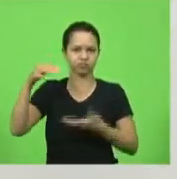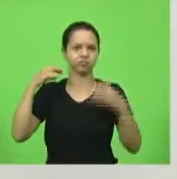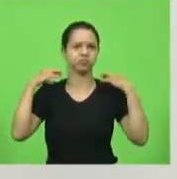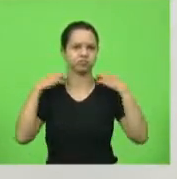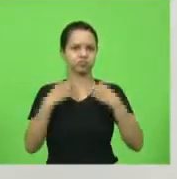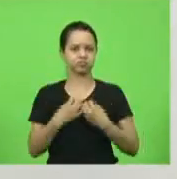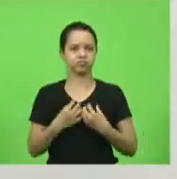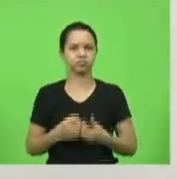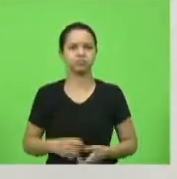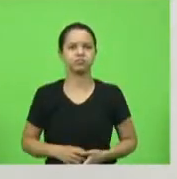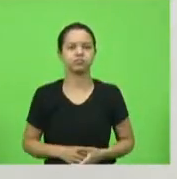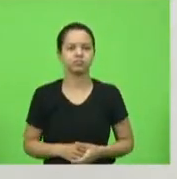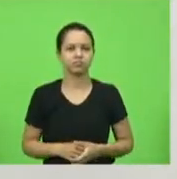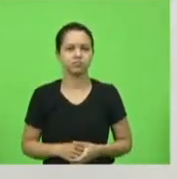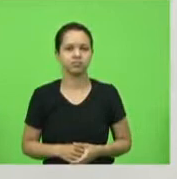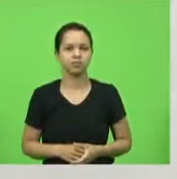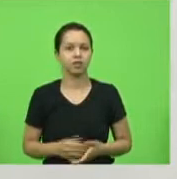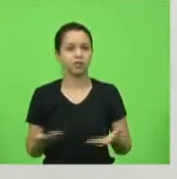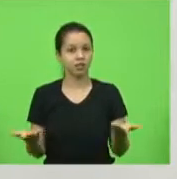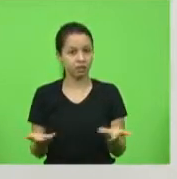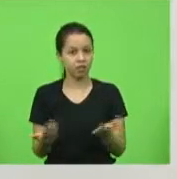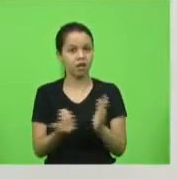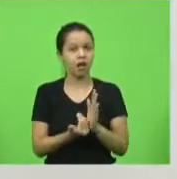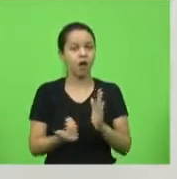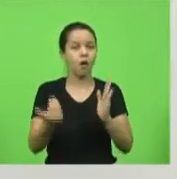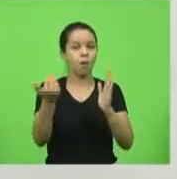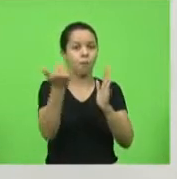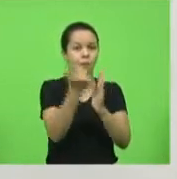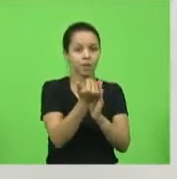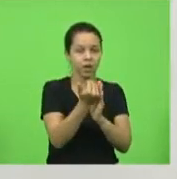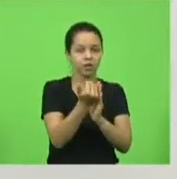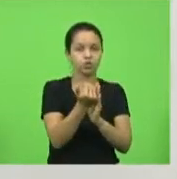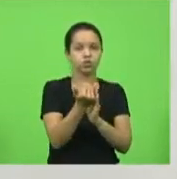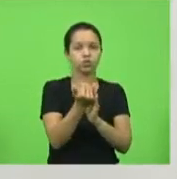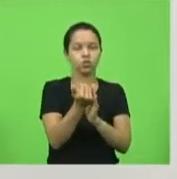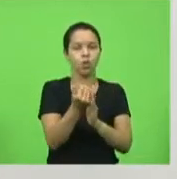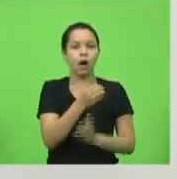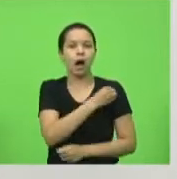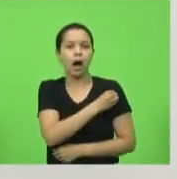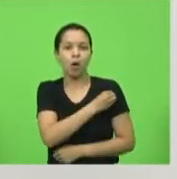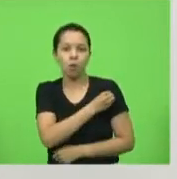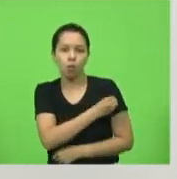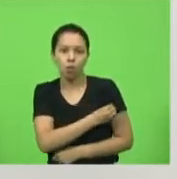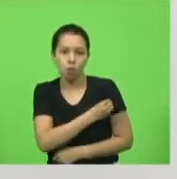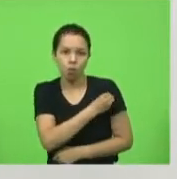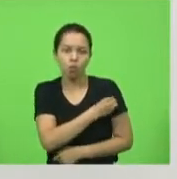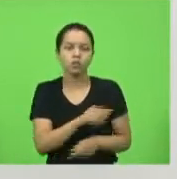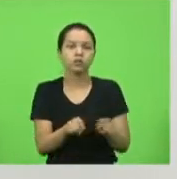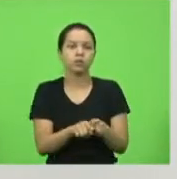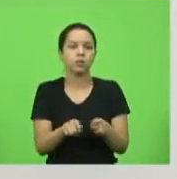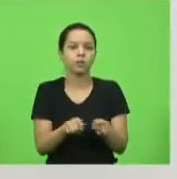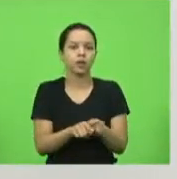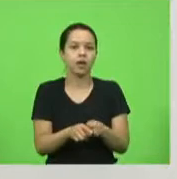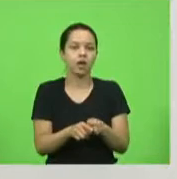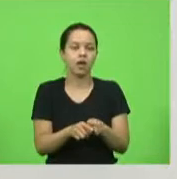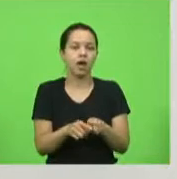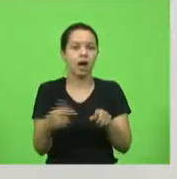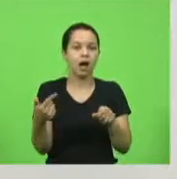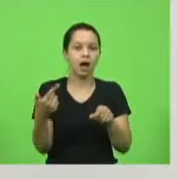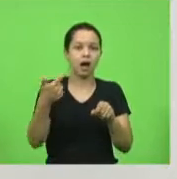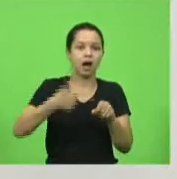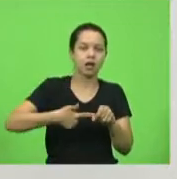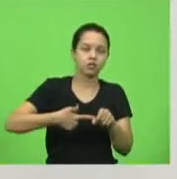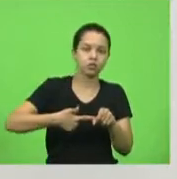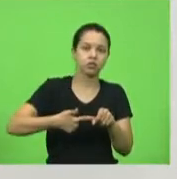Junto a isso, o aumento do preço do álcool, da gasolina e do diesel. Eu vejo o governo